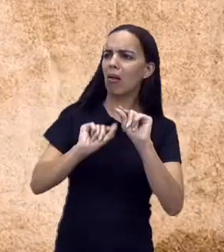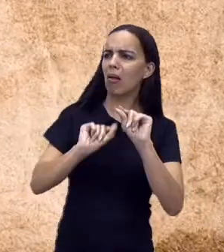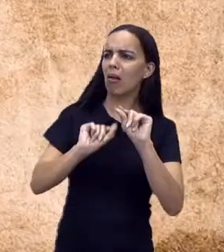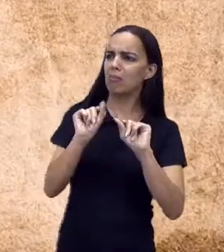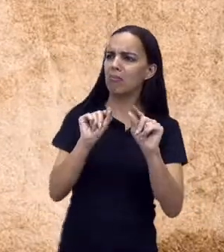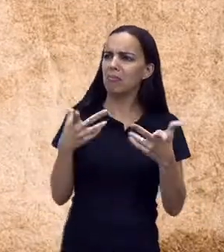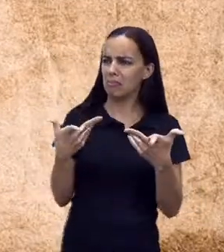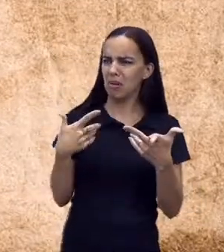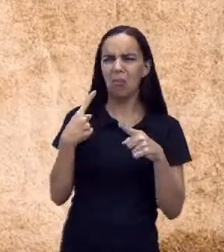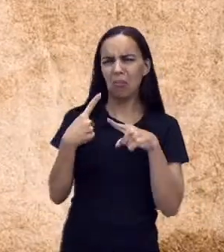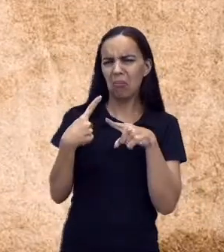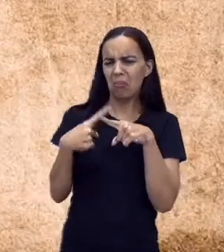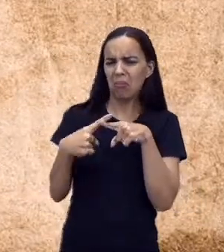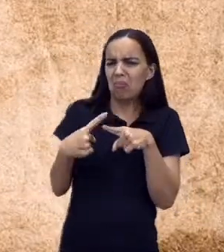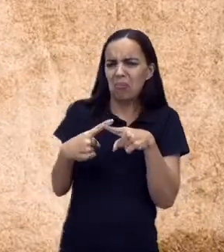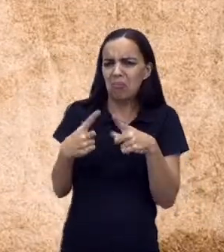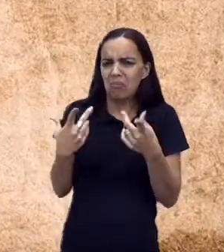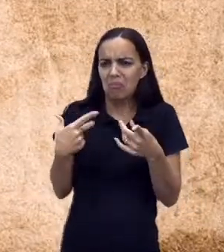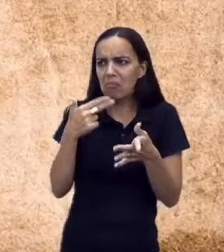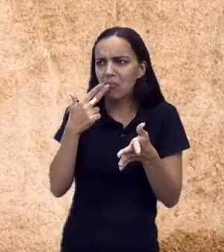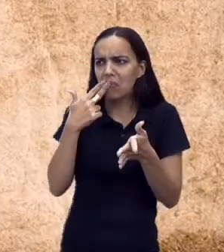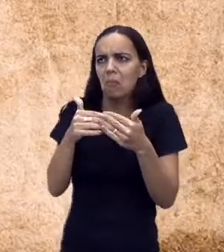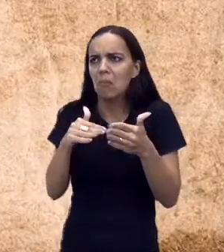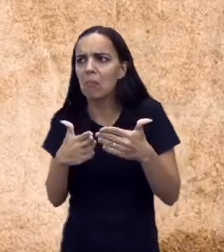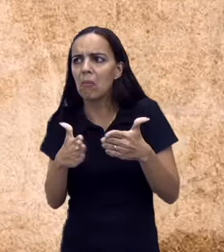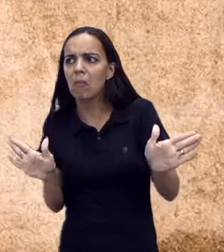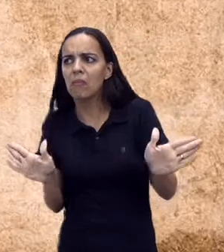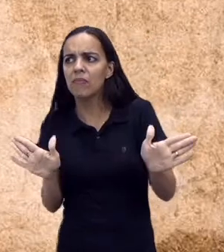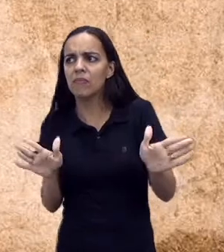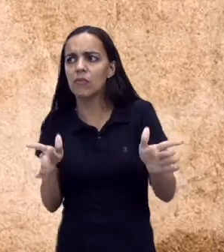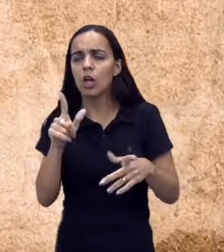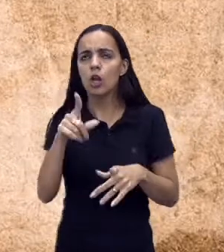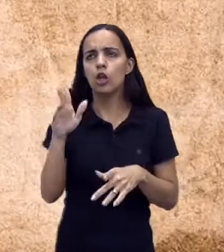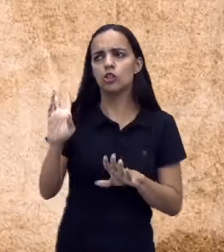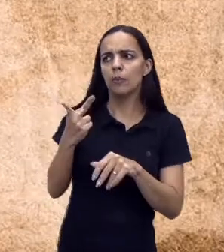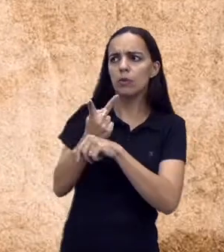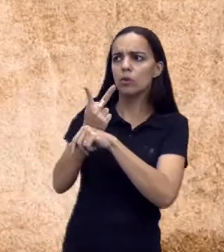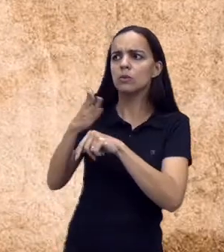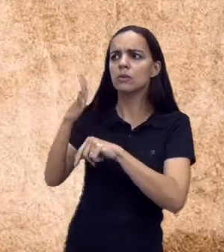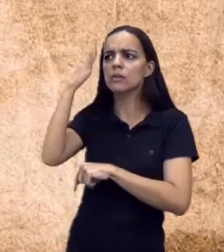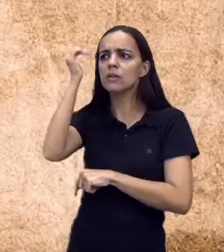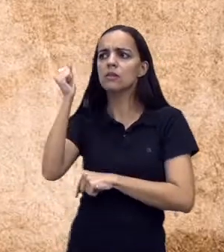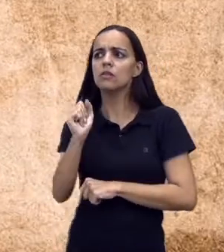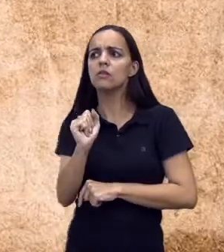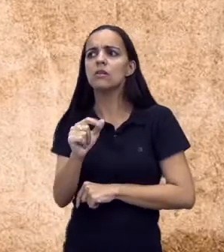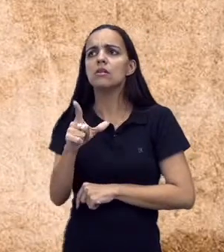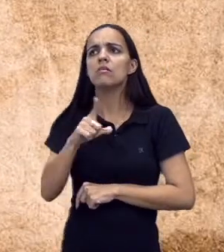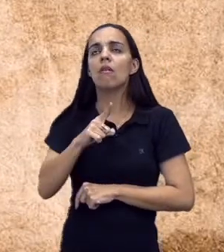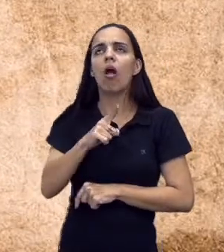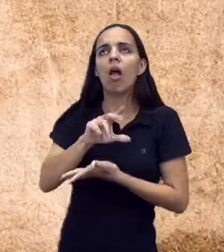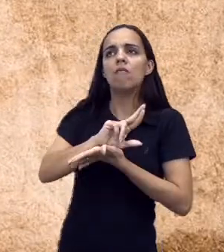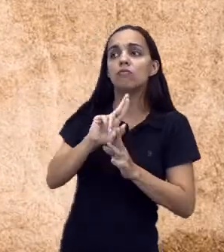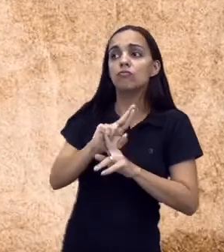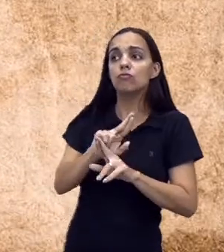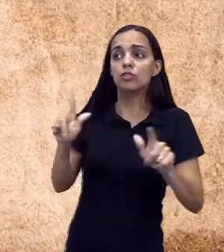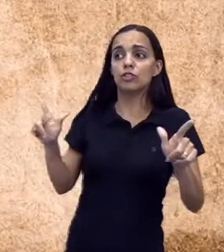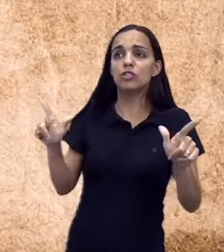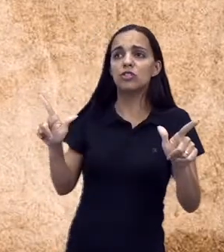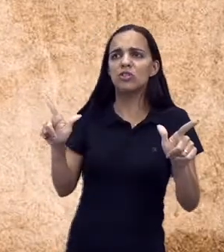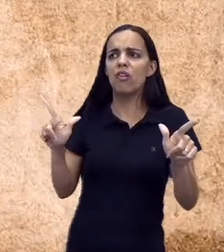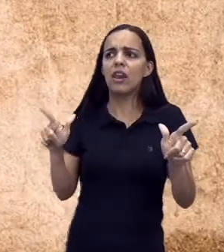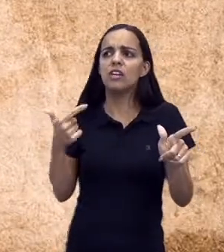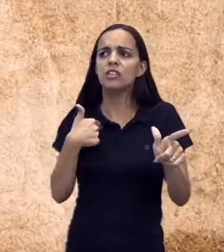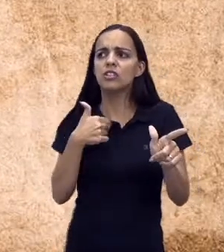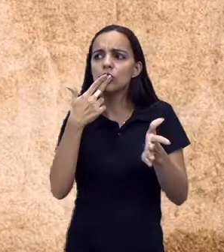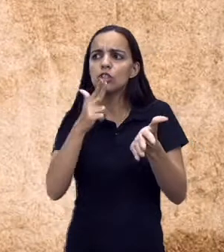que carta aberta? Primeira coisa que nós devemos saber é que ela é diferente daquela carta